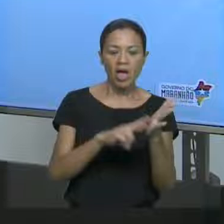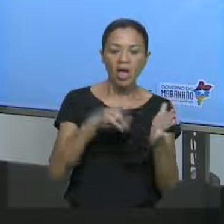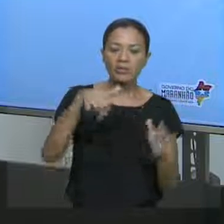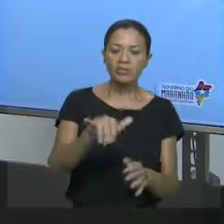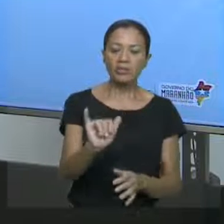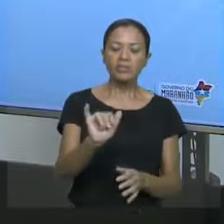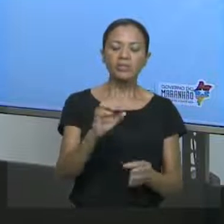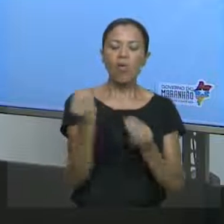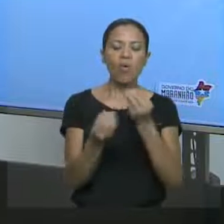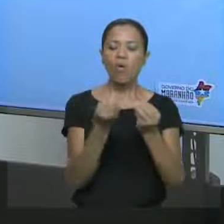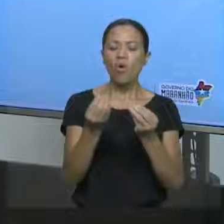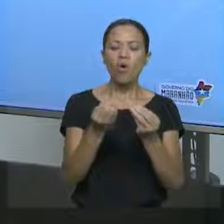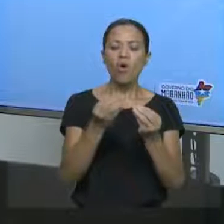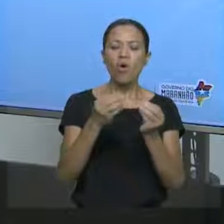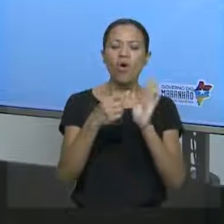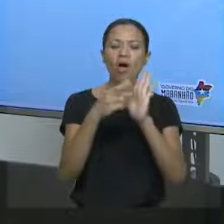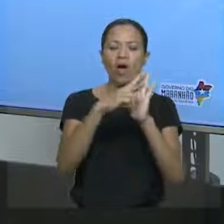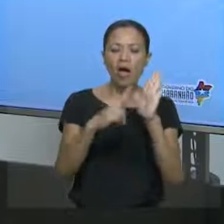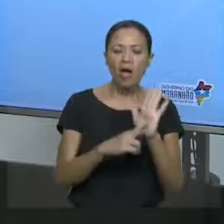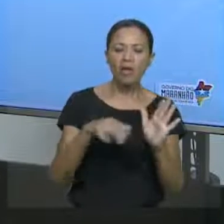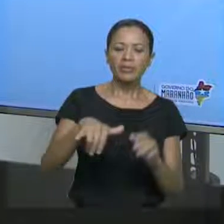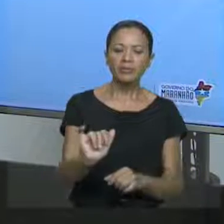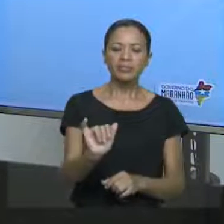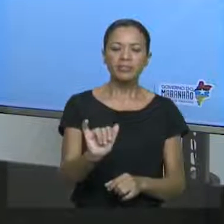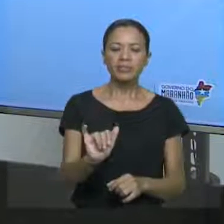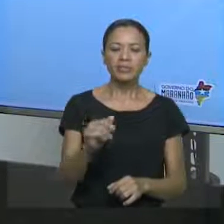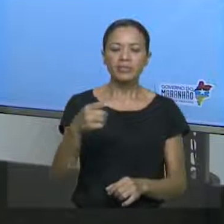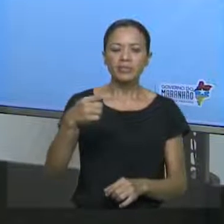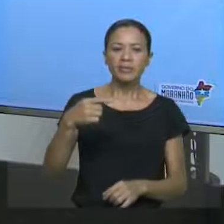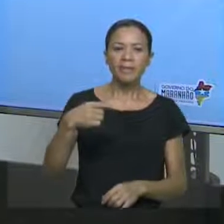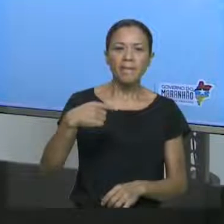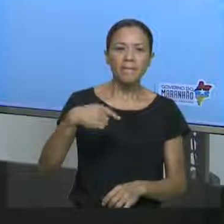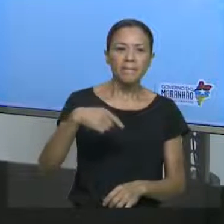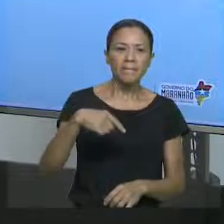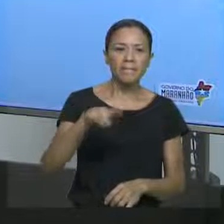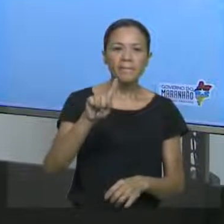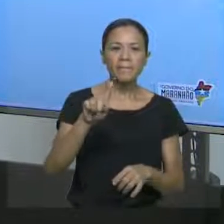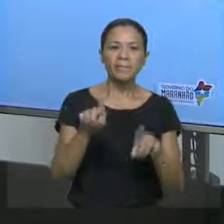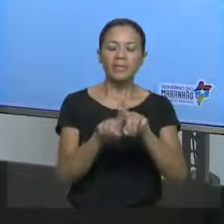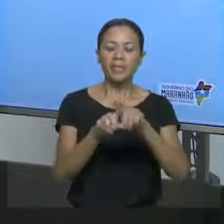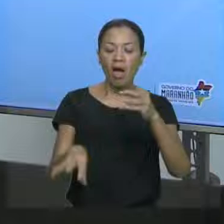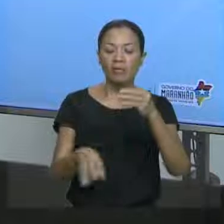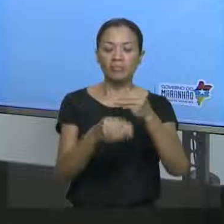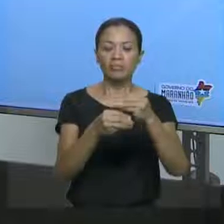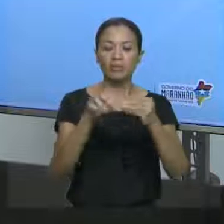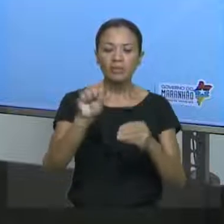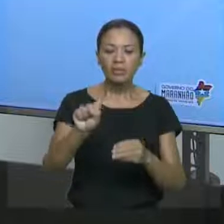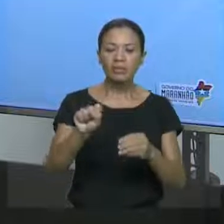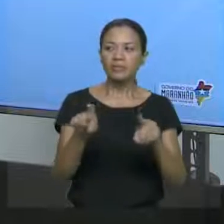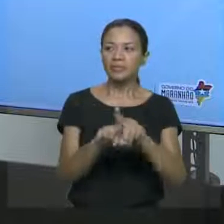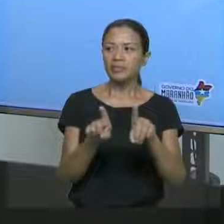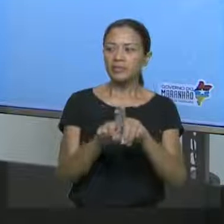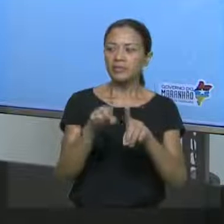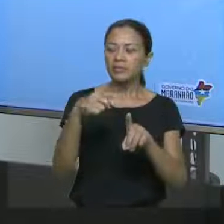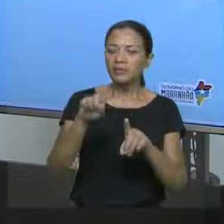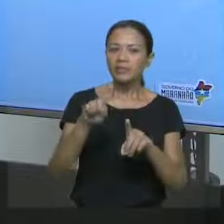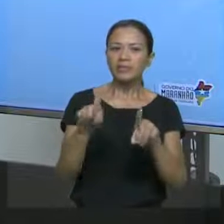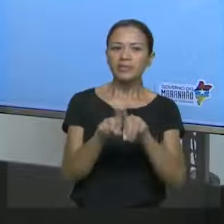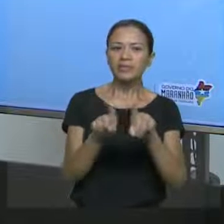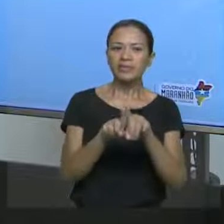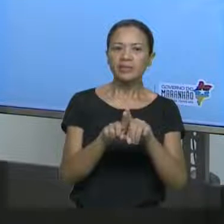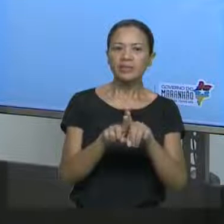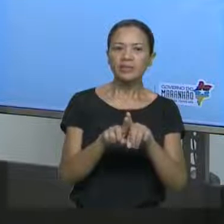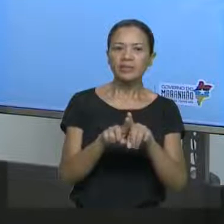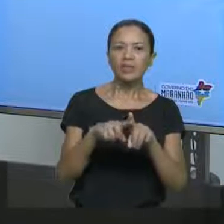O que diz a regra do Y? Verbs ending Y. Vial. Coloca-se o S. consonant drop, the Y and take